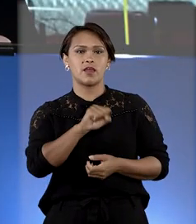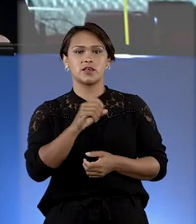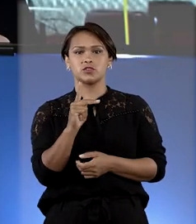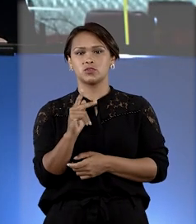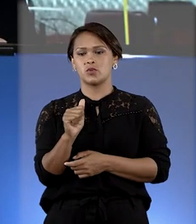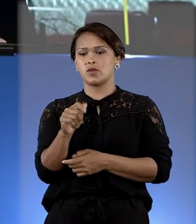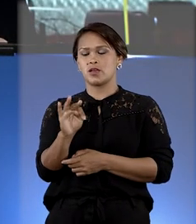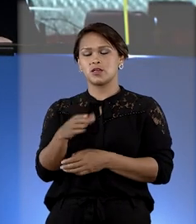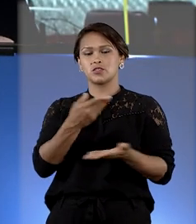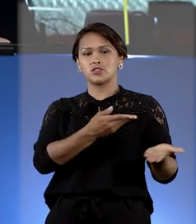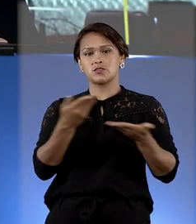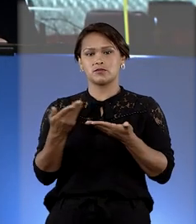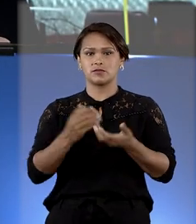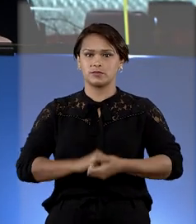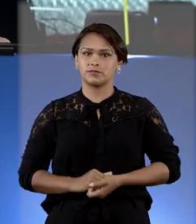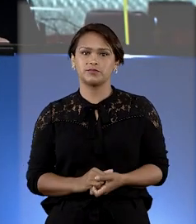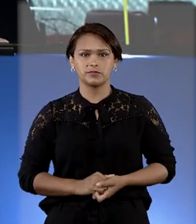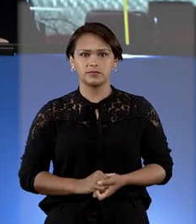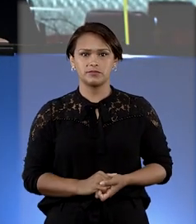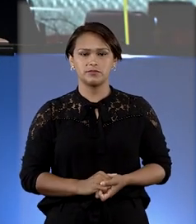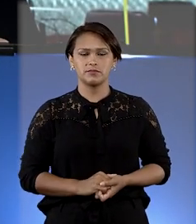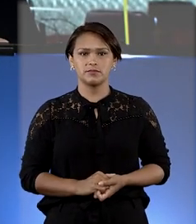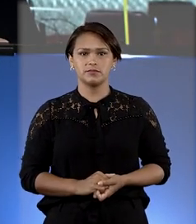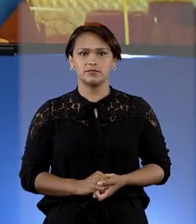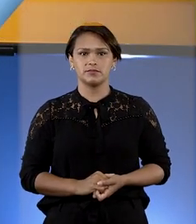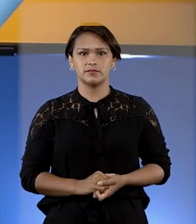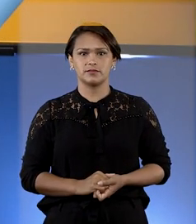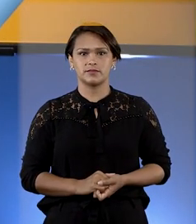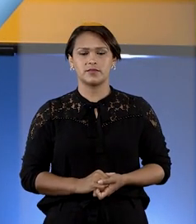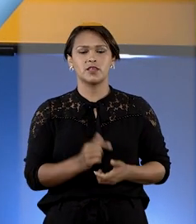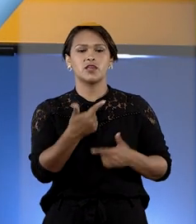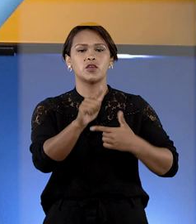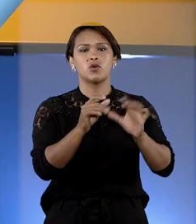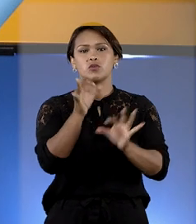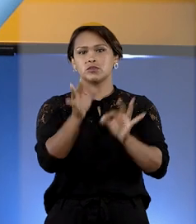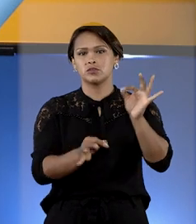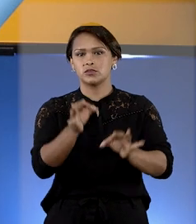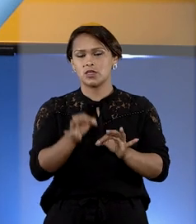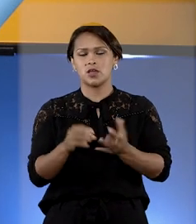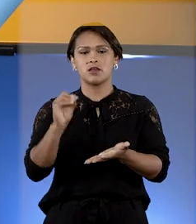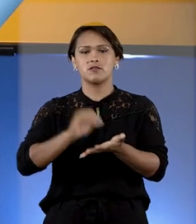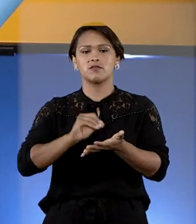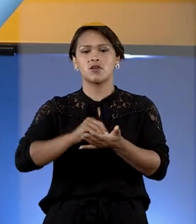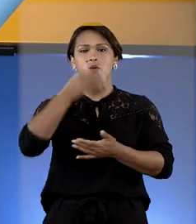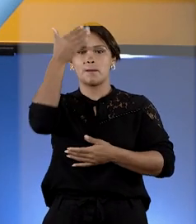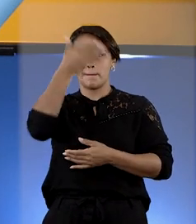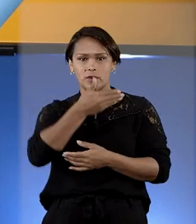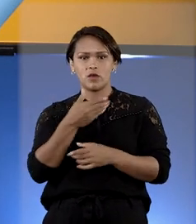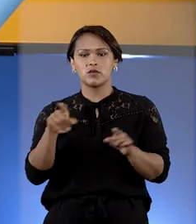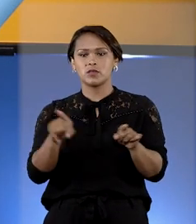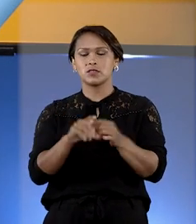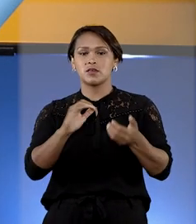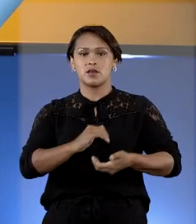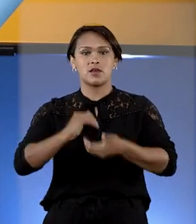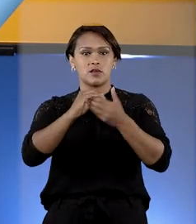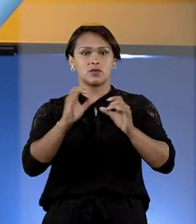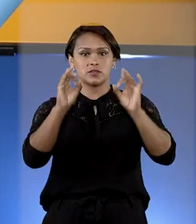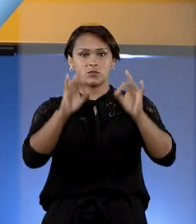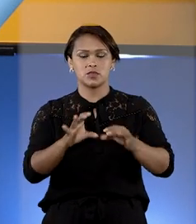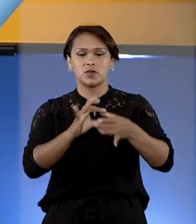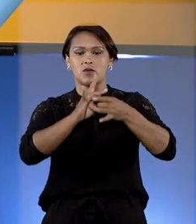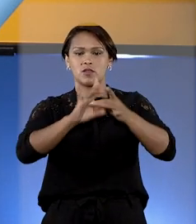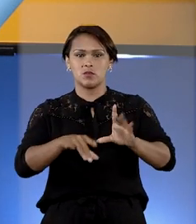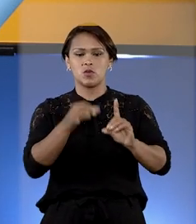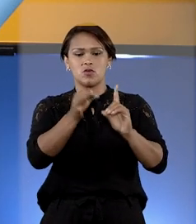isso, Kátia. Volto com você aí no estúdio. Obrigada. Em outro julgamento, por falta de provas, a Corte Especial